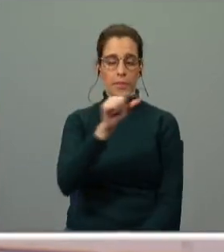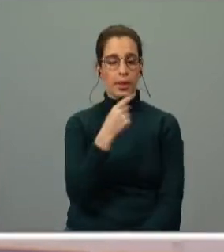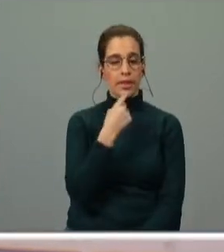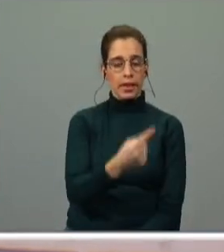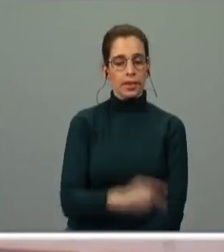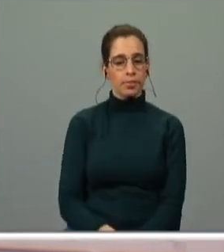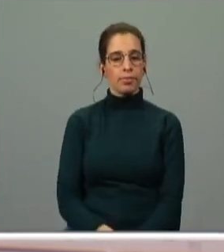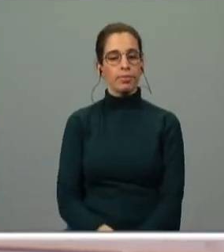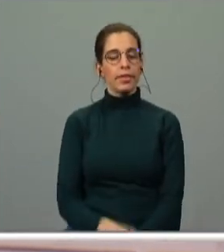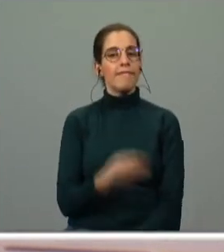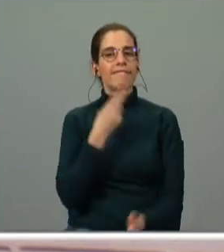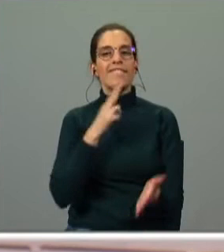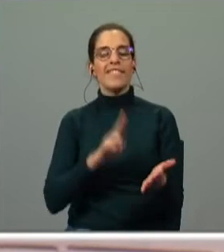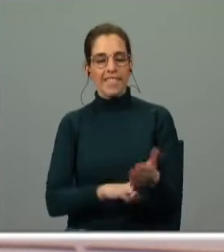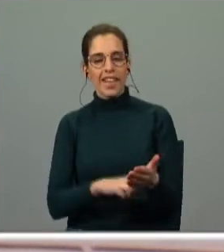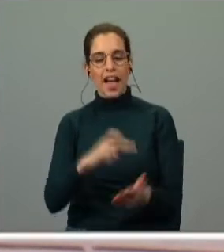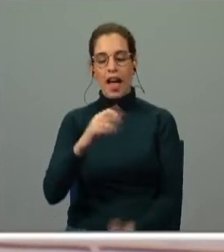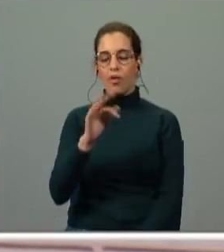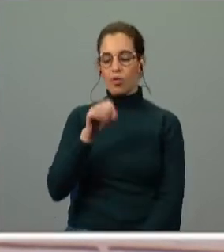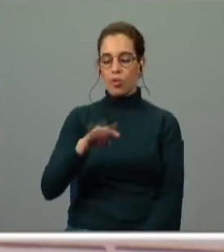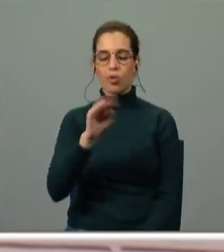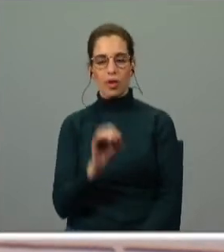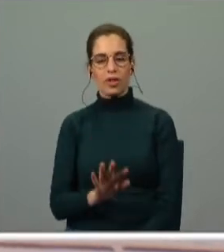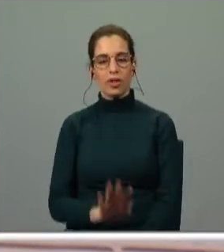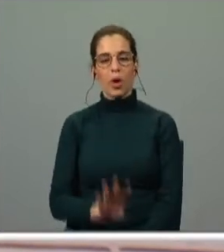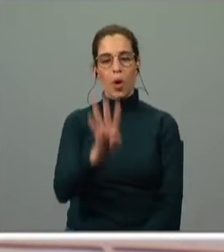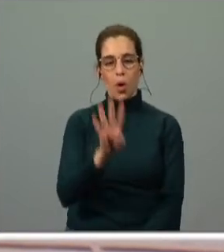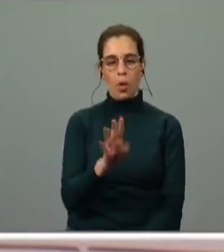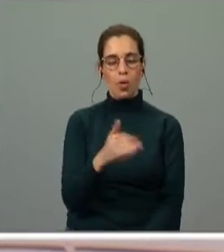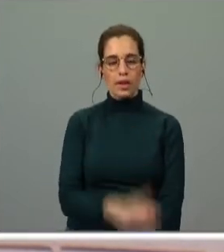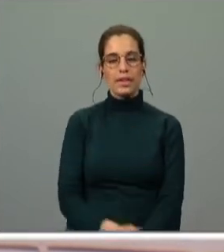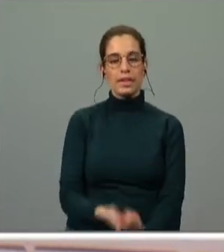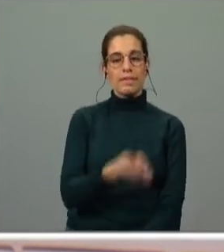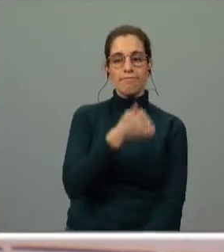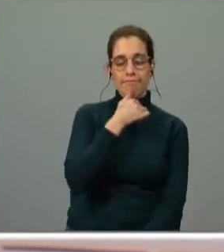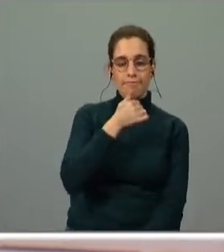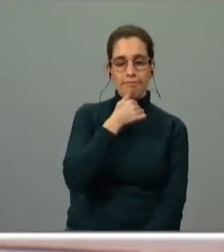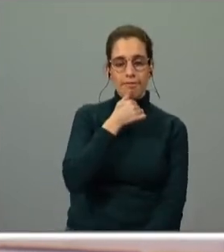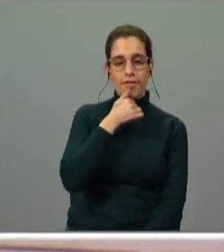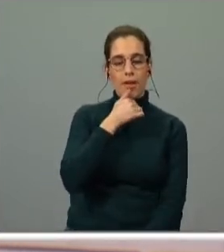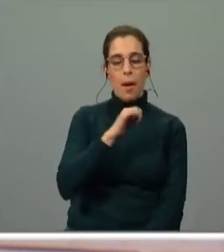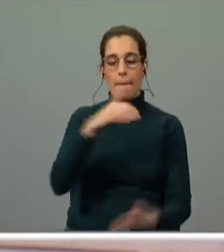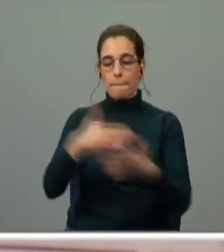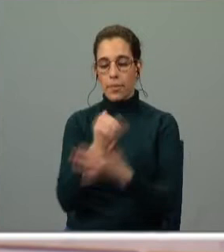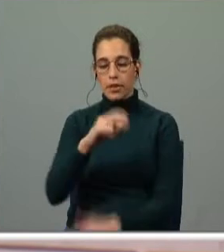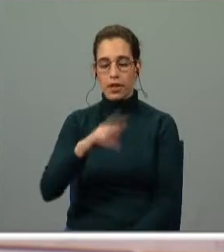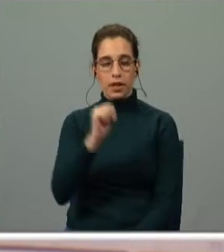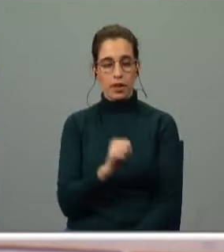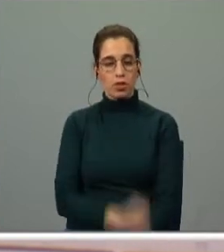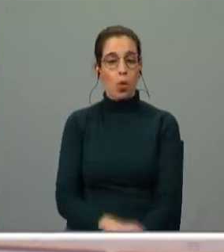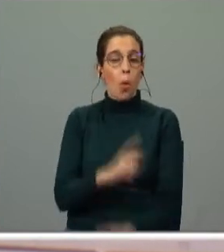E a verdade é que Afonso IV determinou a morte de Inês. As razões podem ser várias.